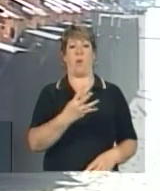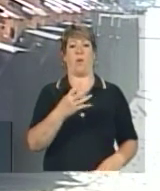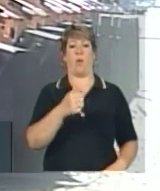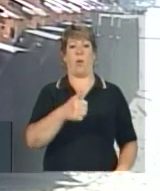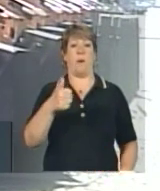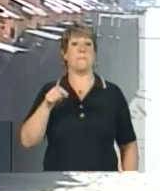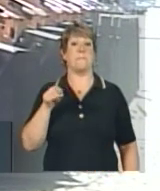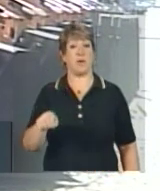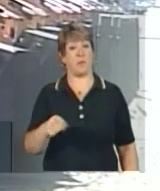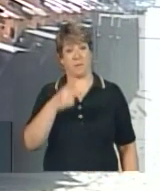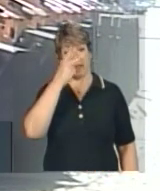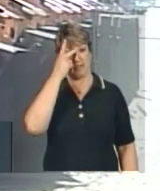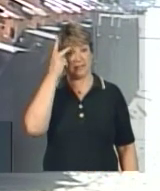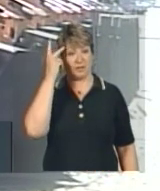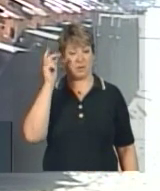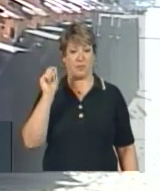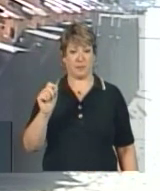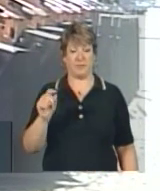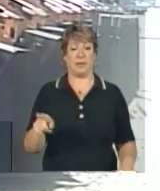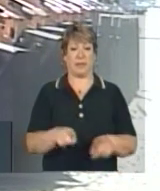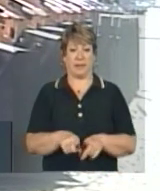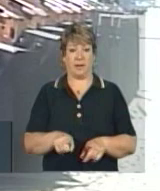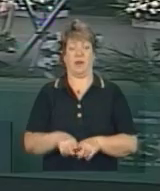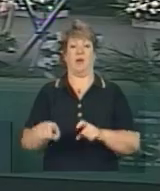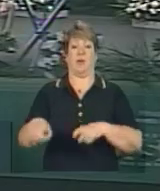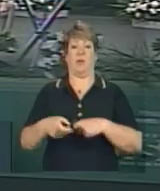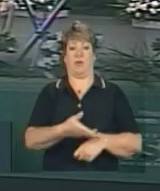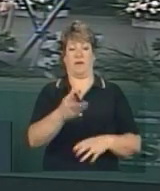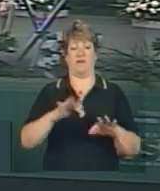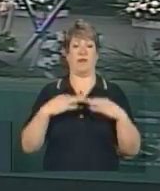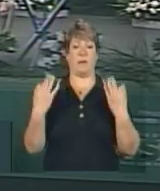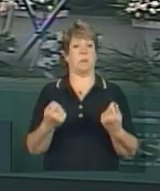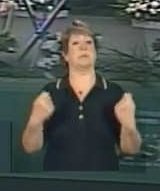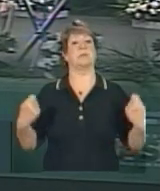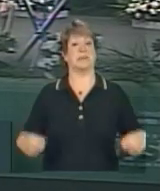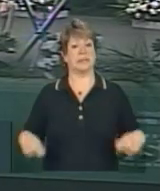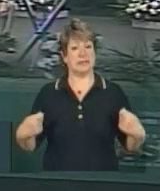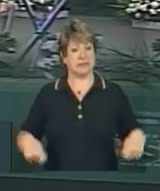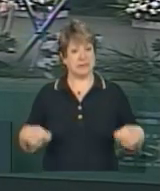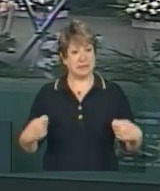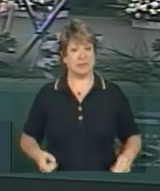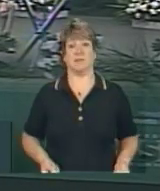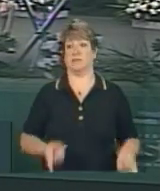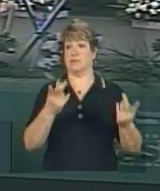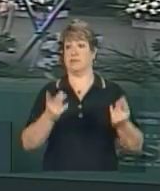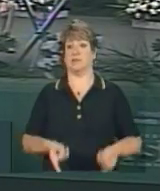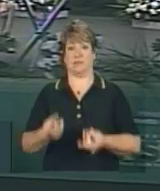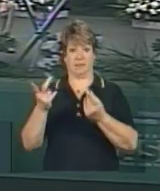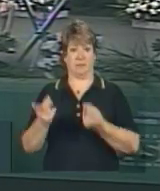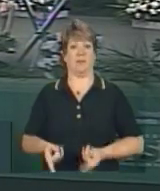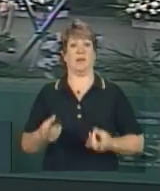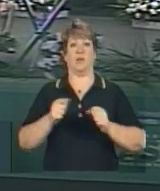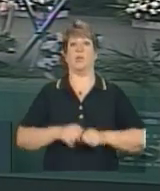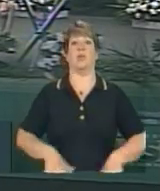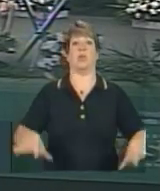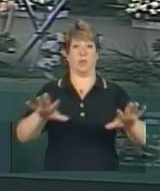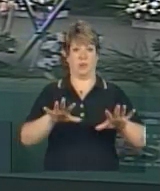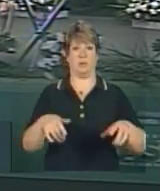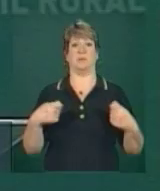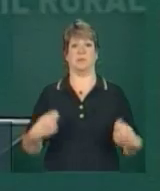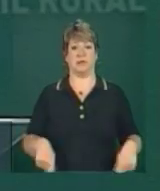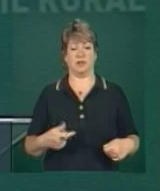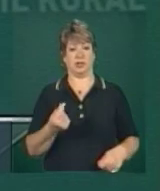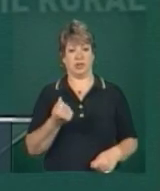mil pessoas, agricultoras e agricultores familiares, que precisam escoar sua produção, como foi dito aqui, pelo